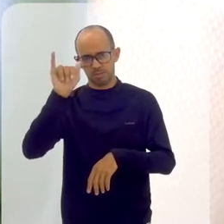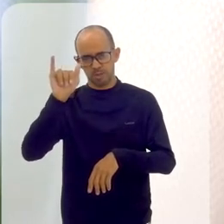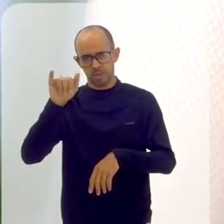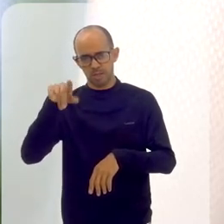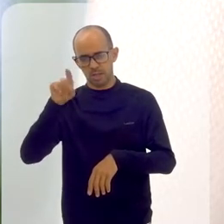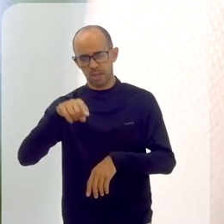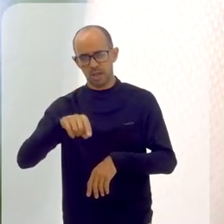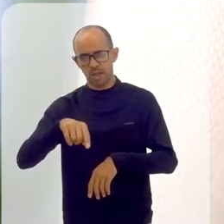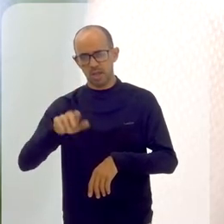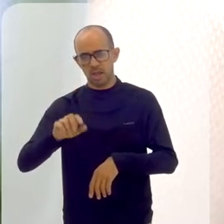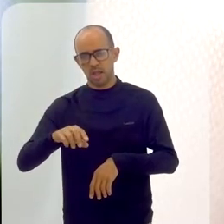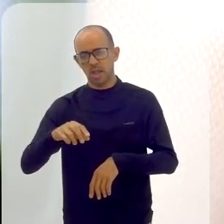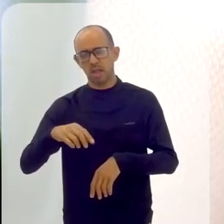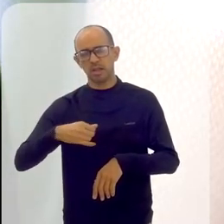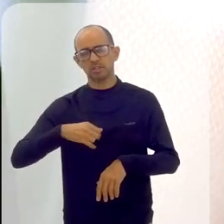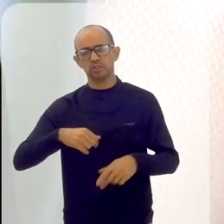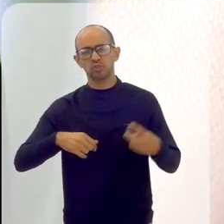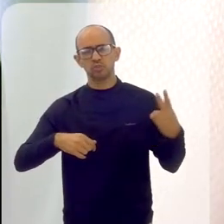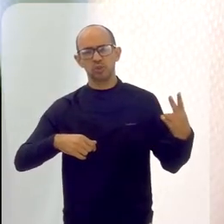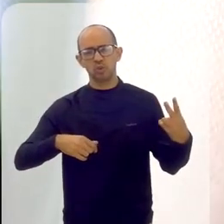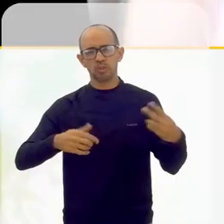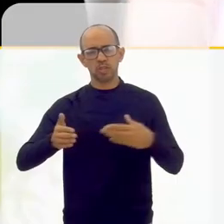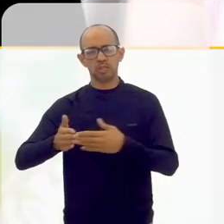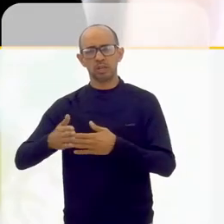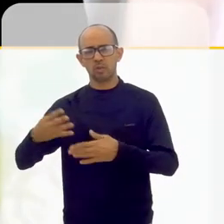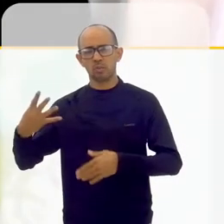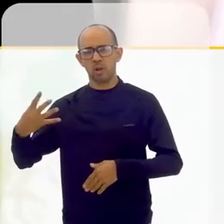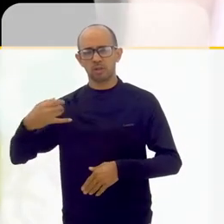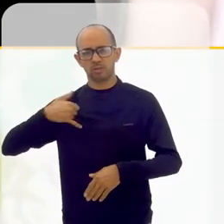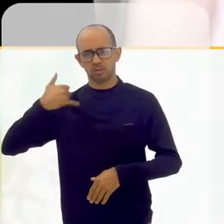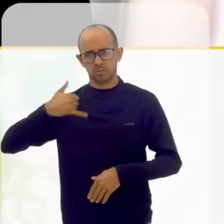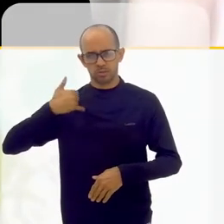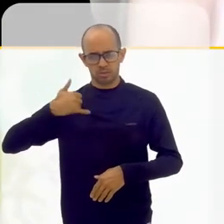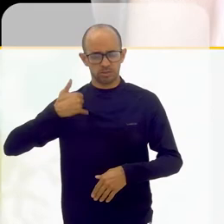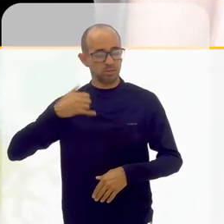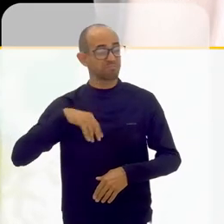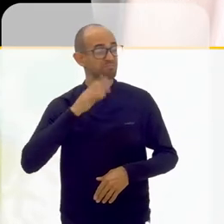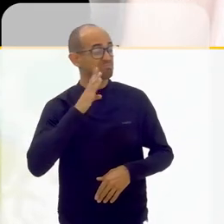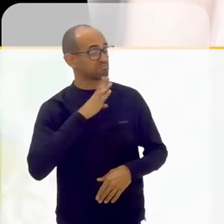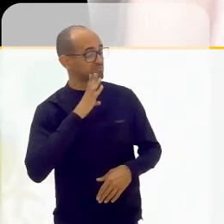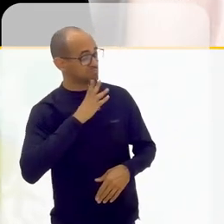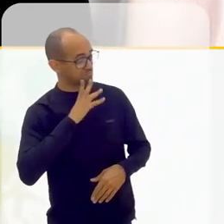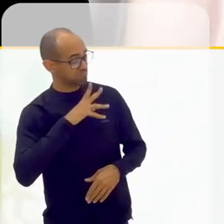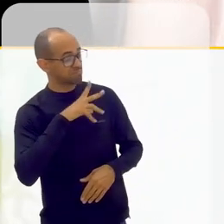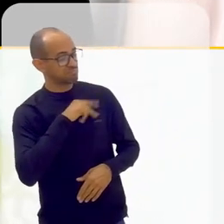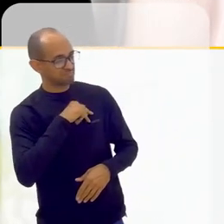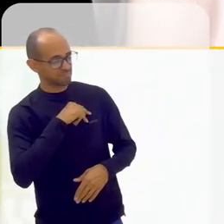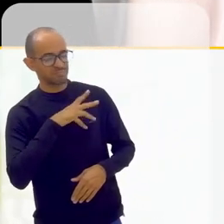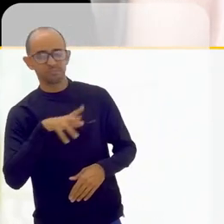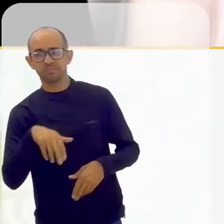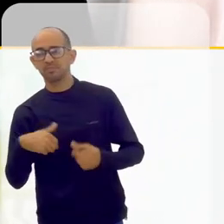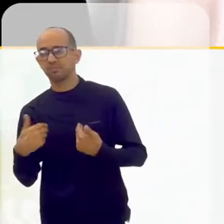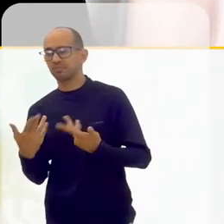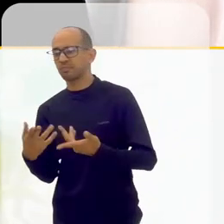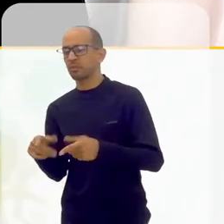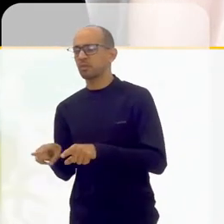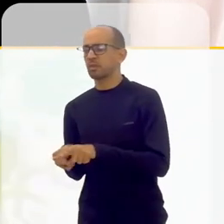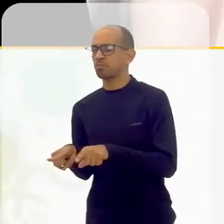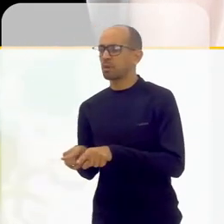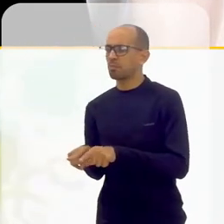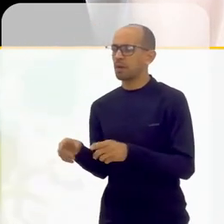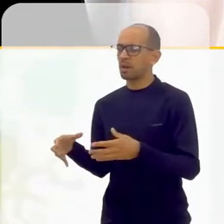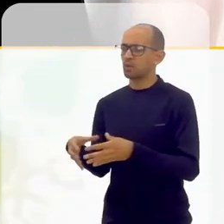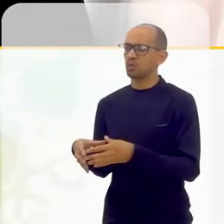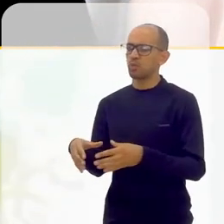novas, de 2, 3, 4 anos, né? Nossa, que legal! E também para turmas